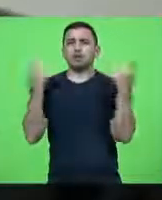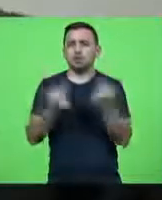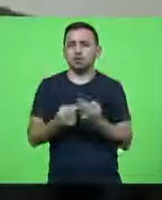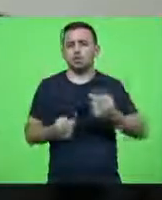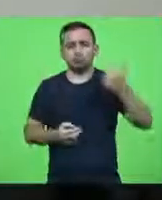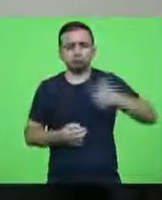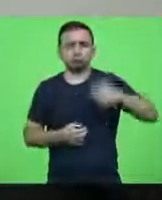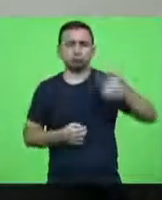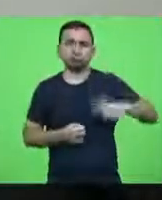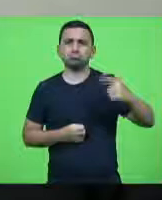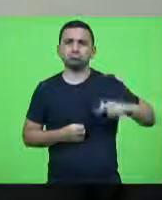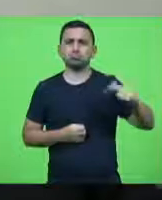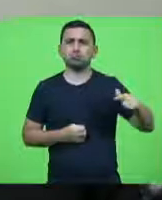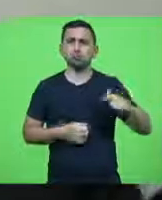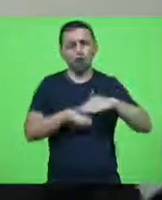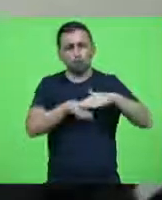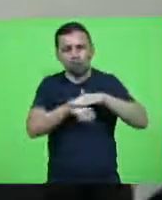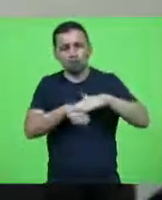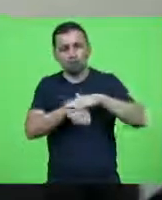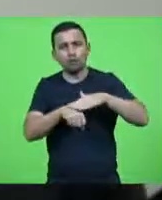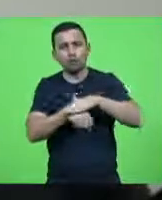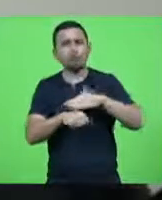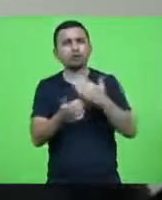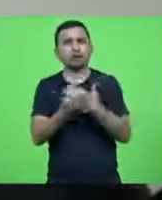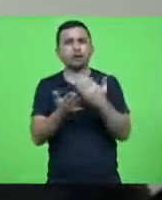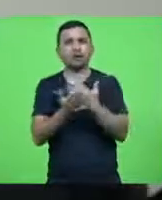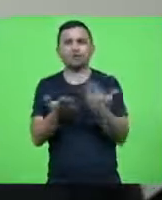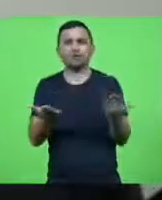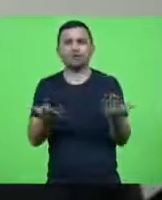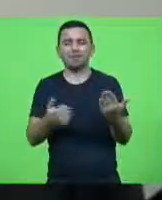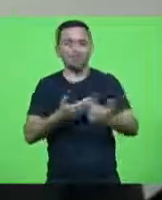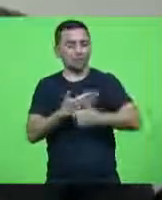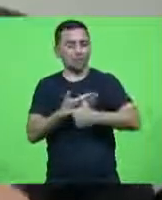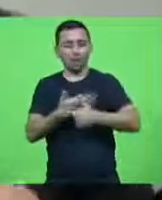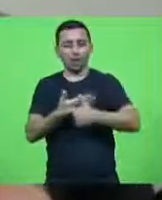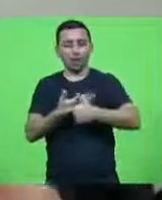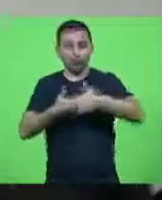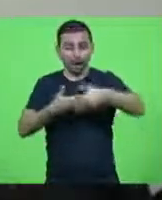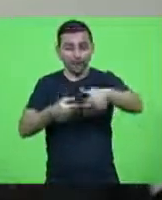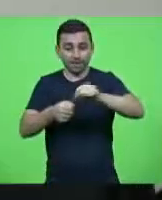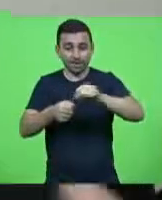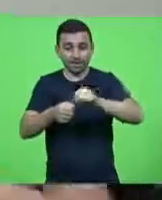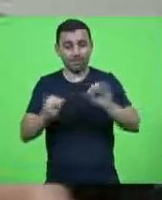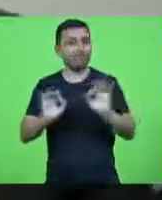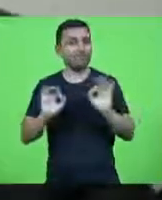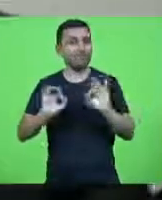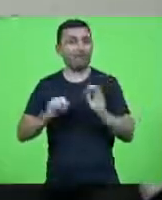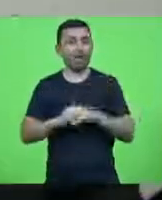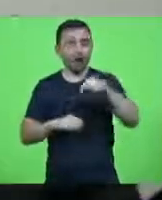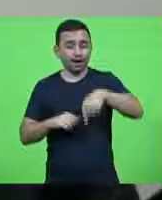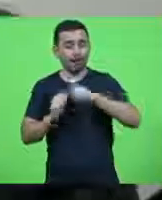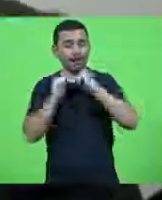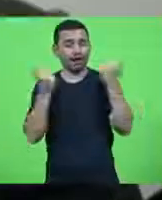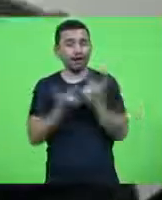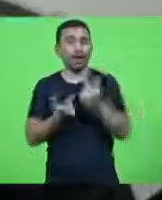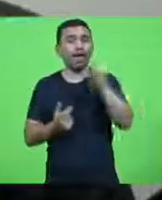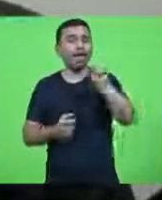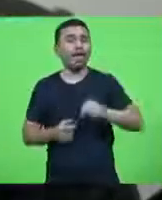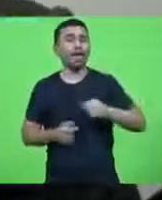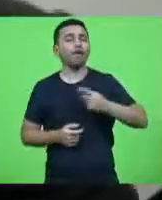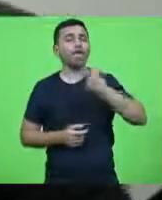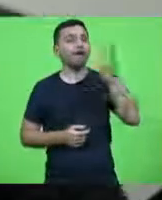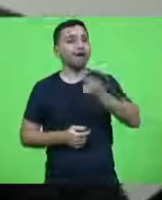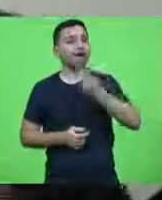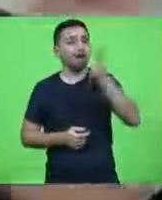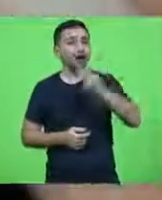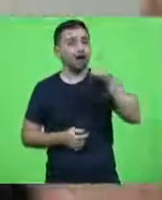reunião vocês conversam muito mas não é o nosso papel executar o parlamento vem de parlar de falar